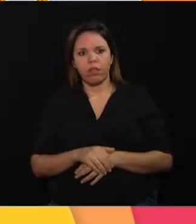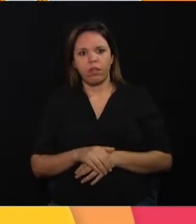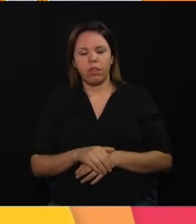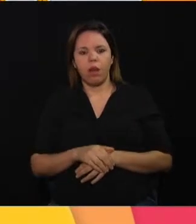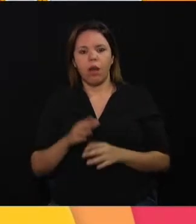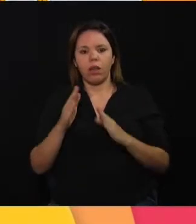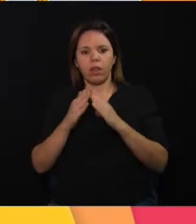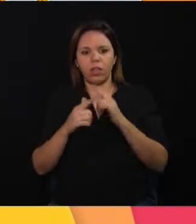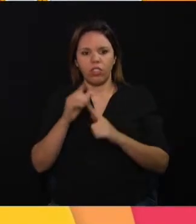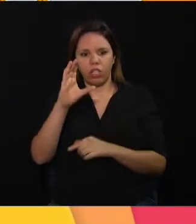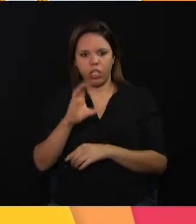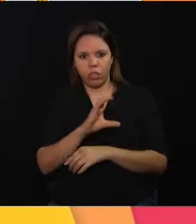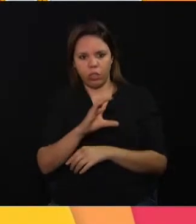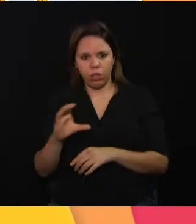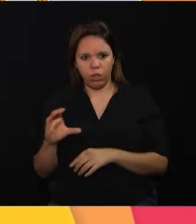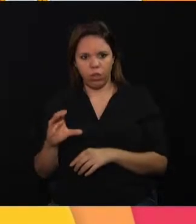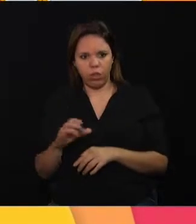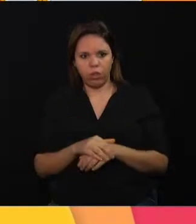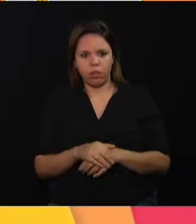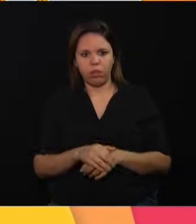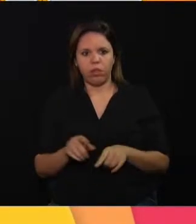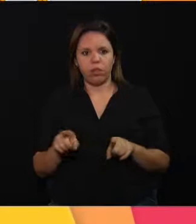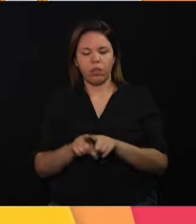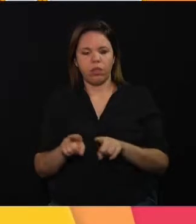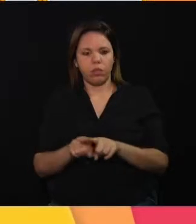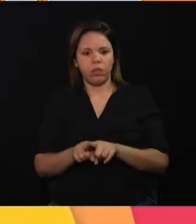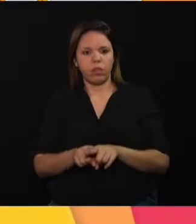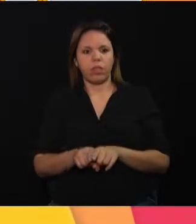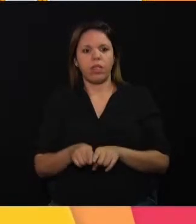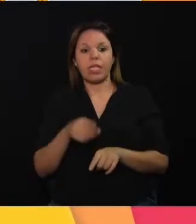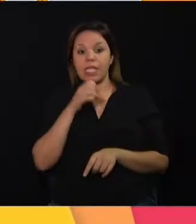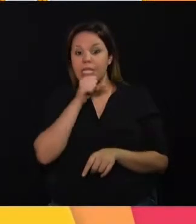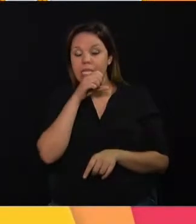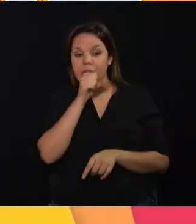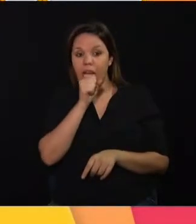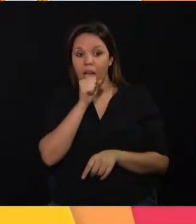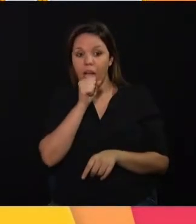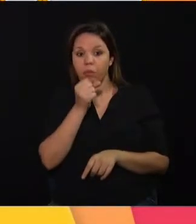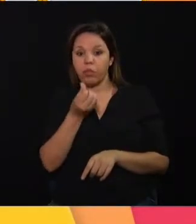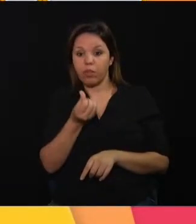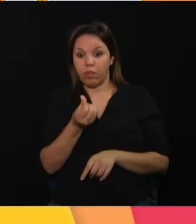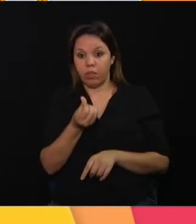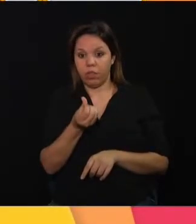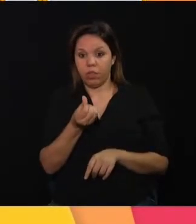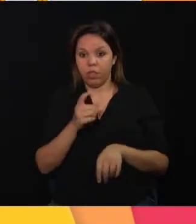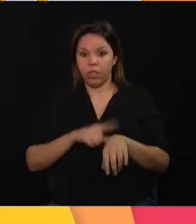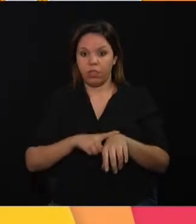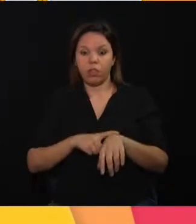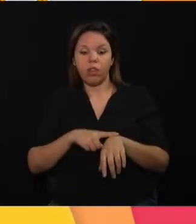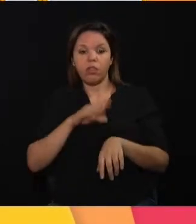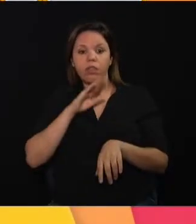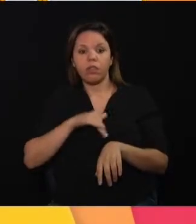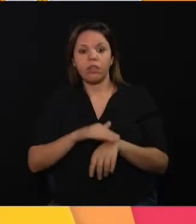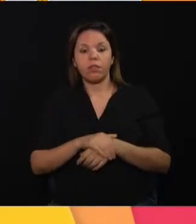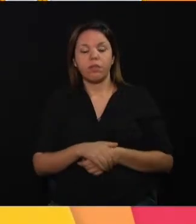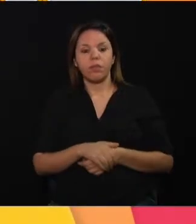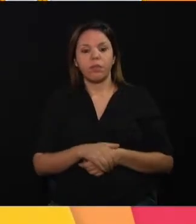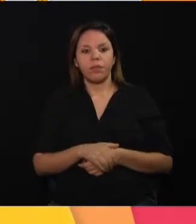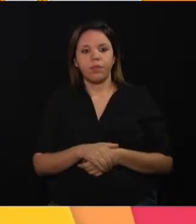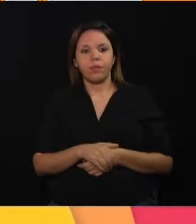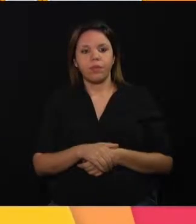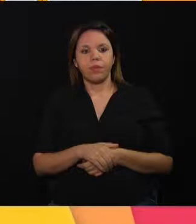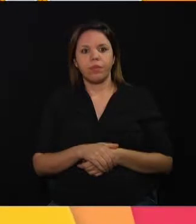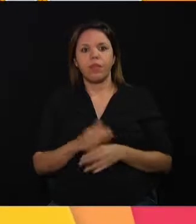no Jardim Miriam, também vai fazer quermesse esse sábado, a partir das 6 horas. No Santuário Nossa Senhora de Guardalupe,